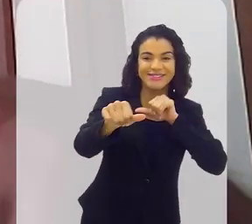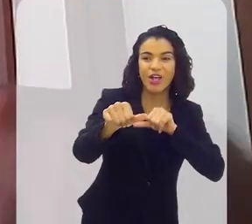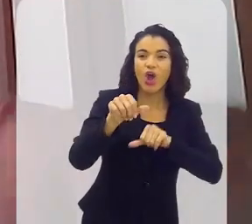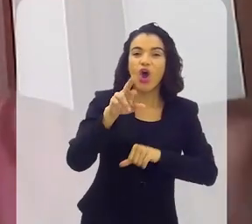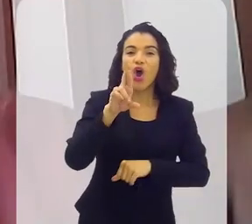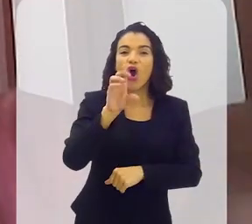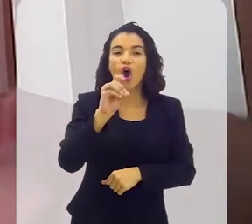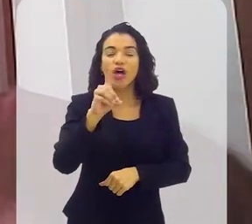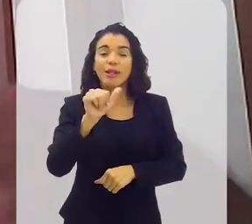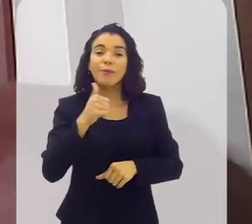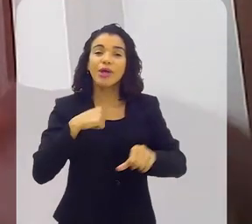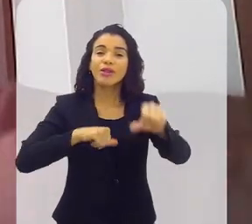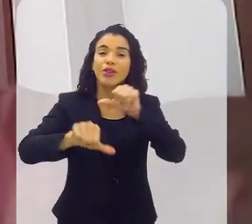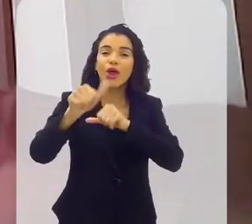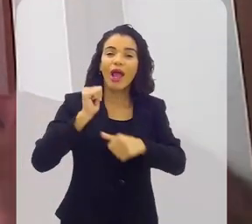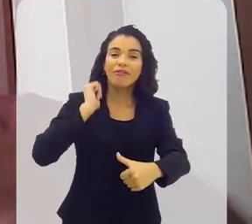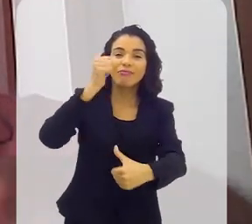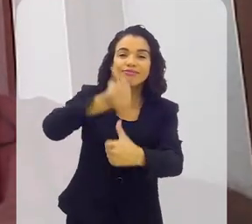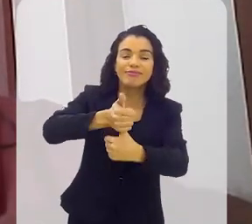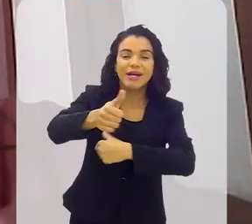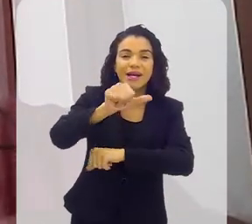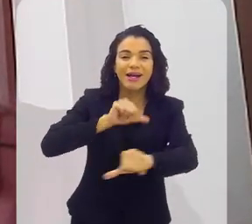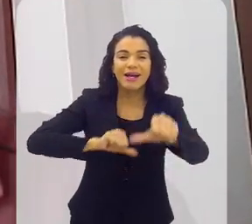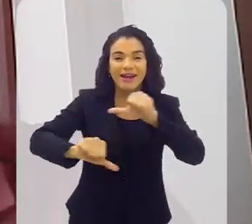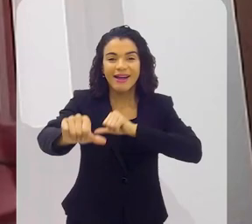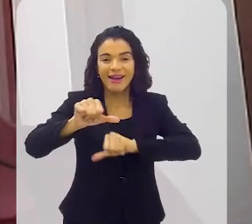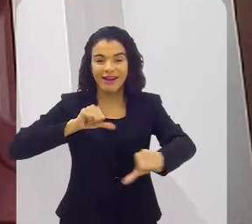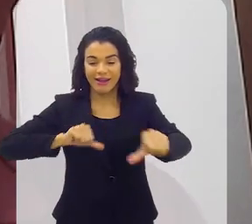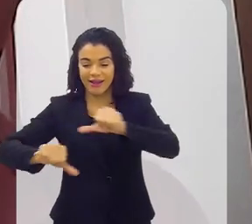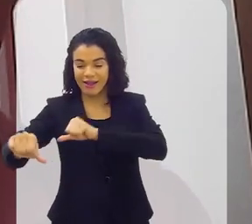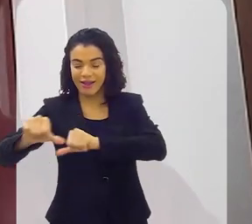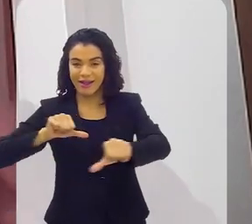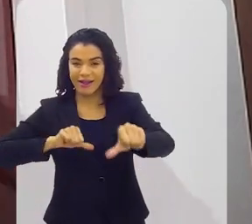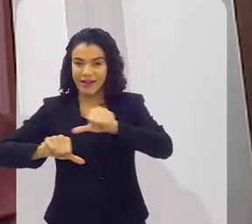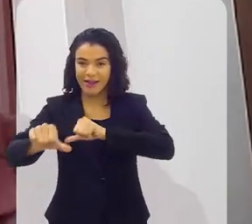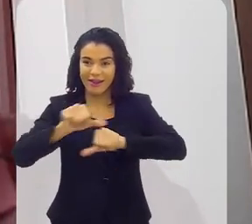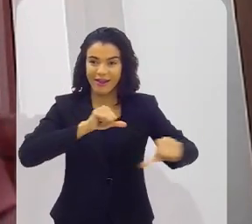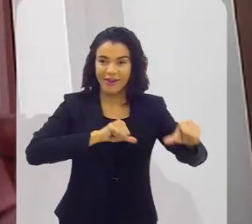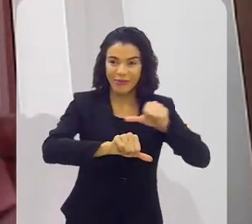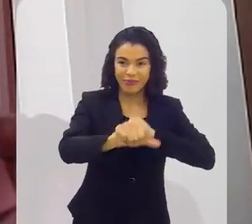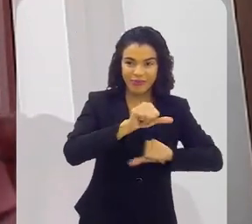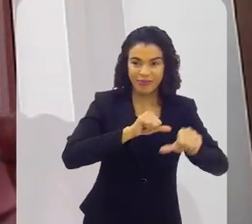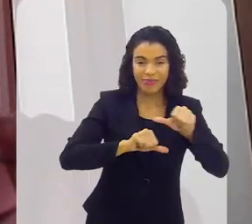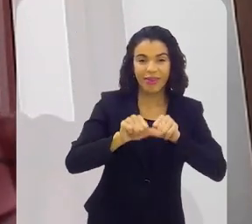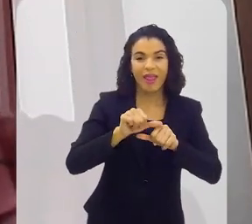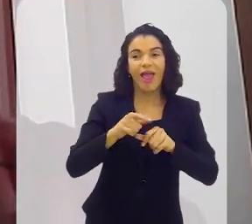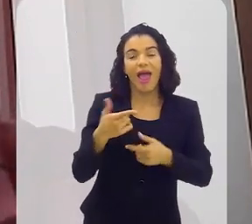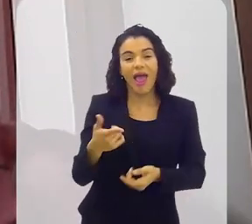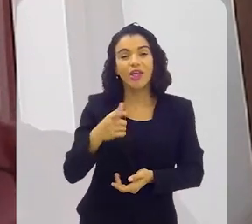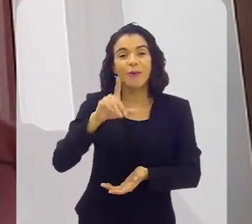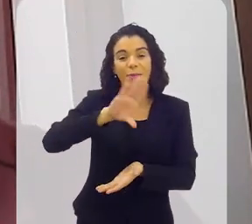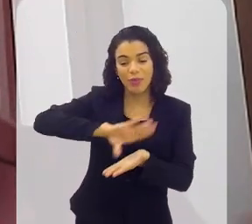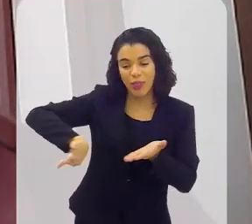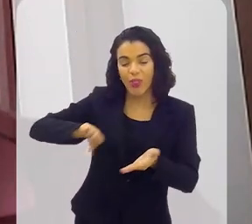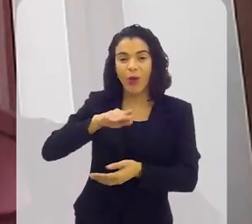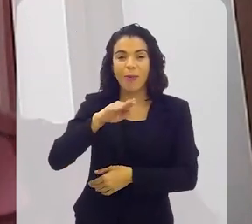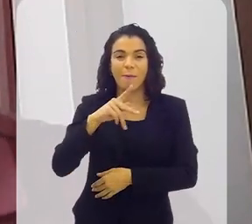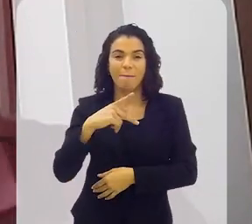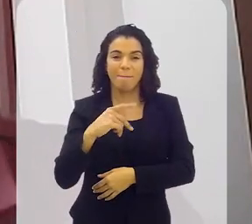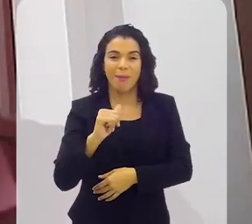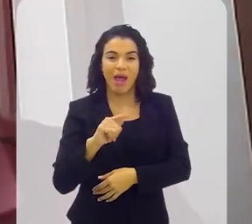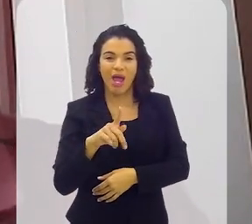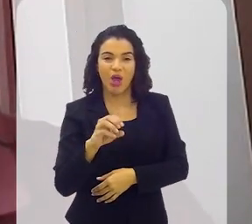outro. O nome disso era Roda de Samba, por causa desse rodízio. E aí trouxeram para tirar o nome em pagode,